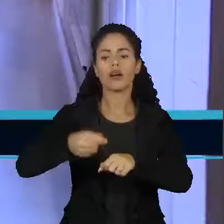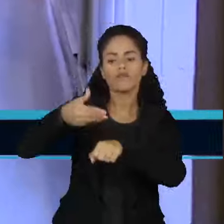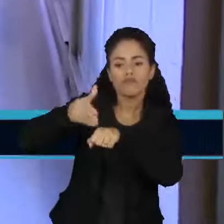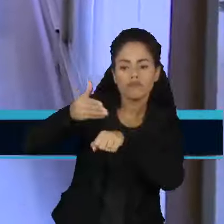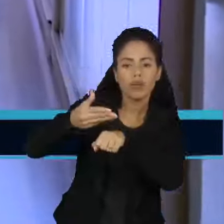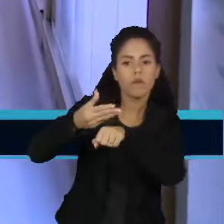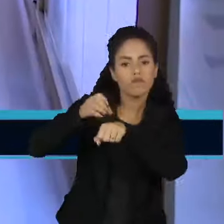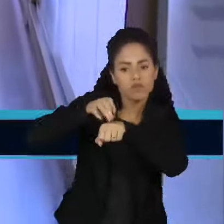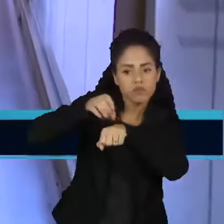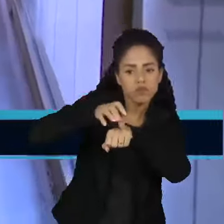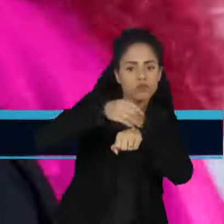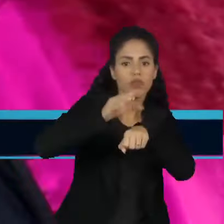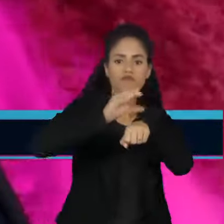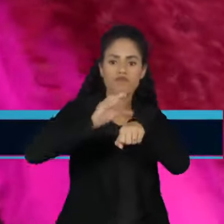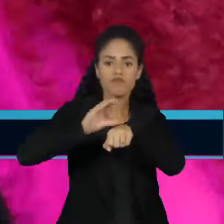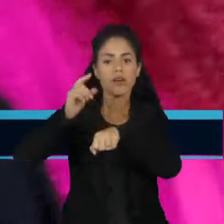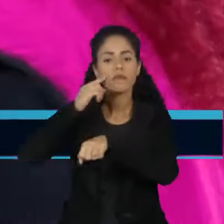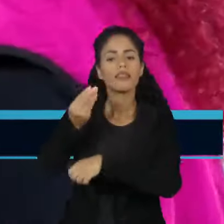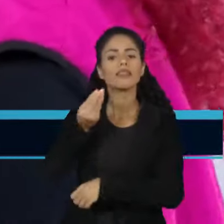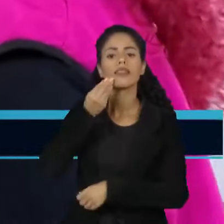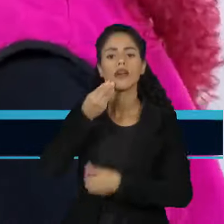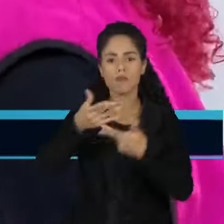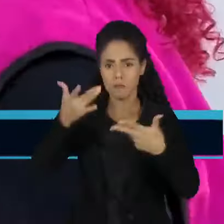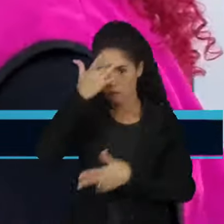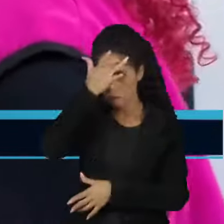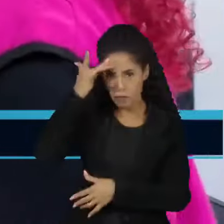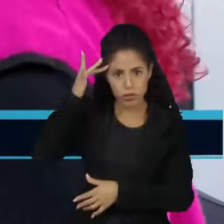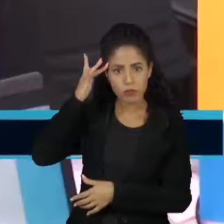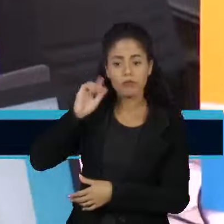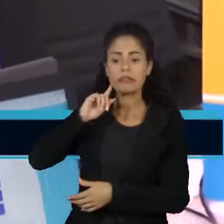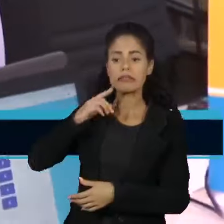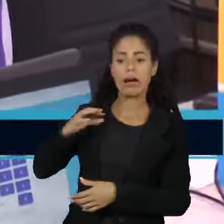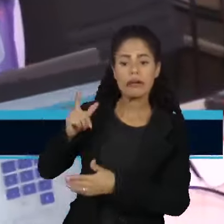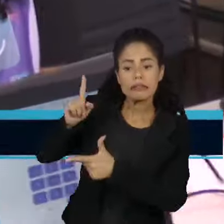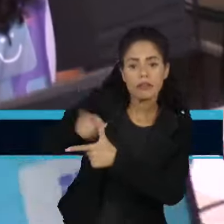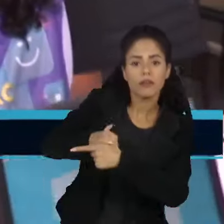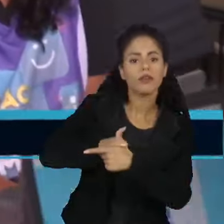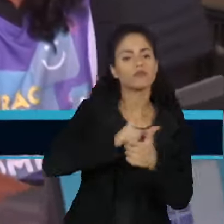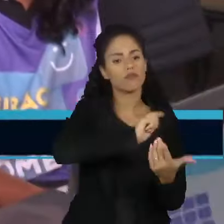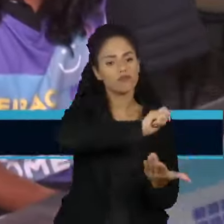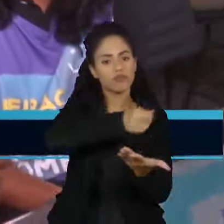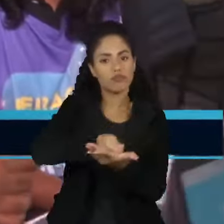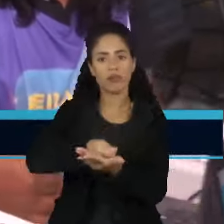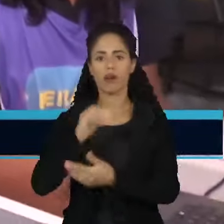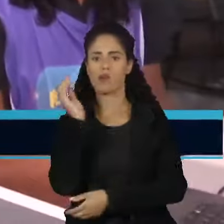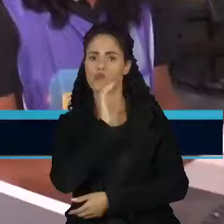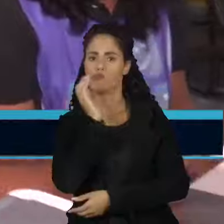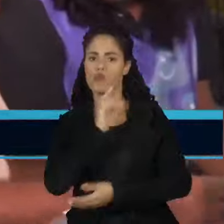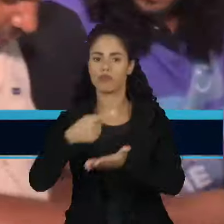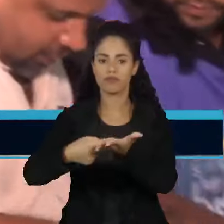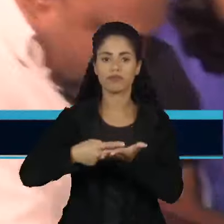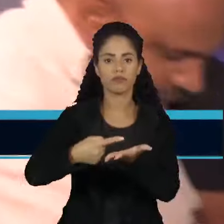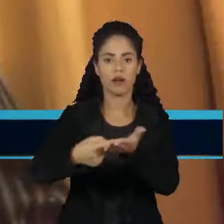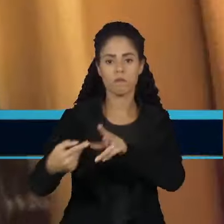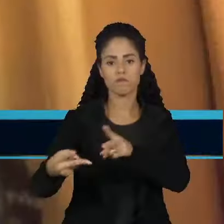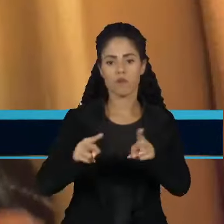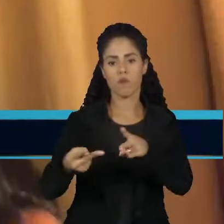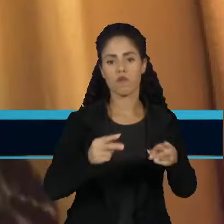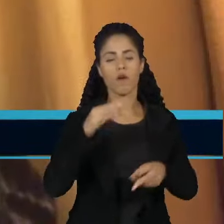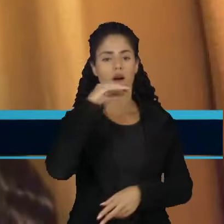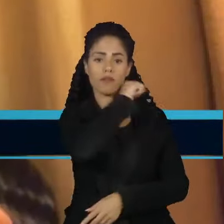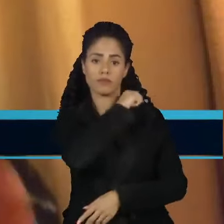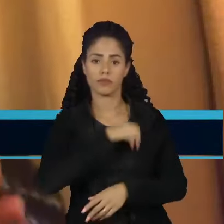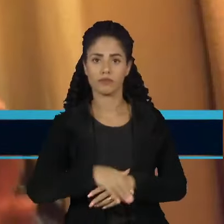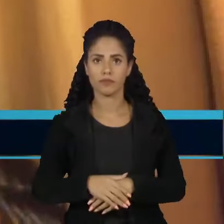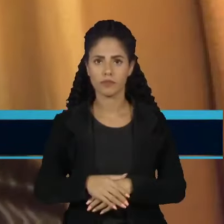para buscar uma conciliação entre devedores e credores. O objetivo é acelerar a tramitação dos processos. Há um